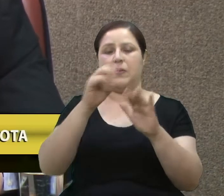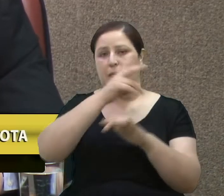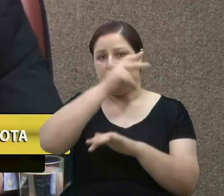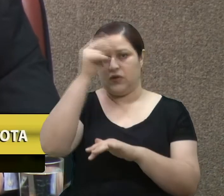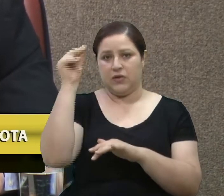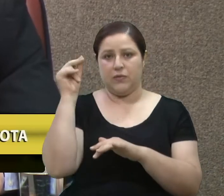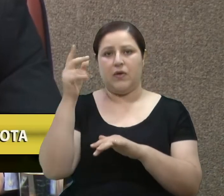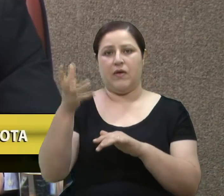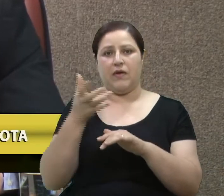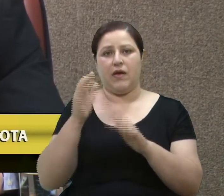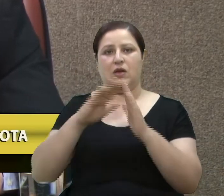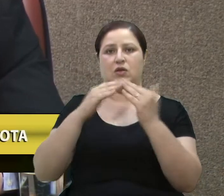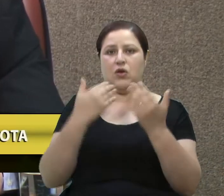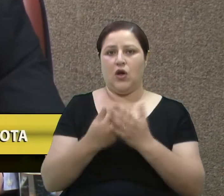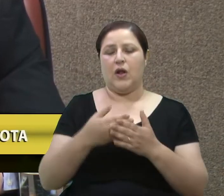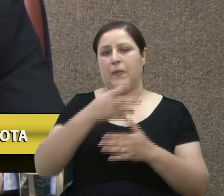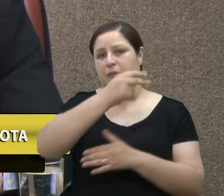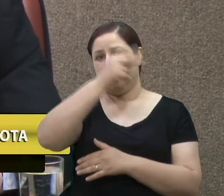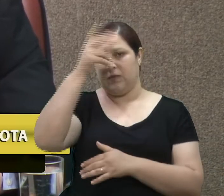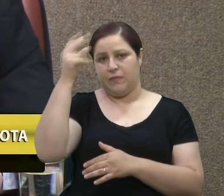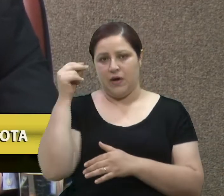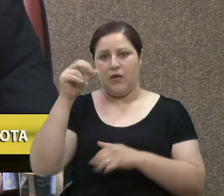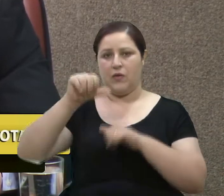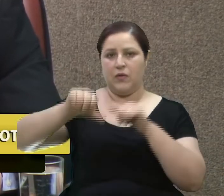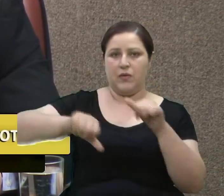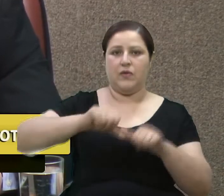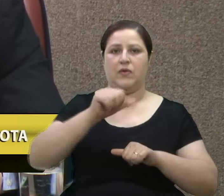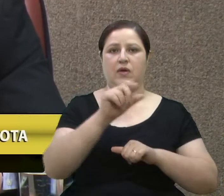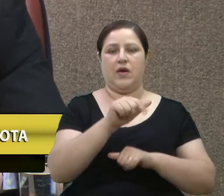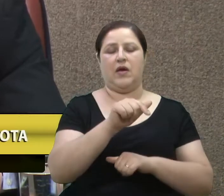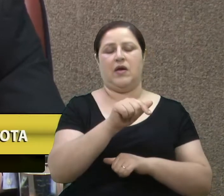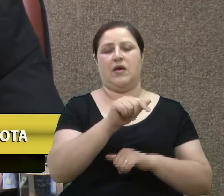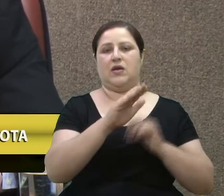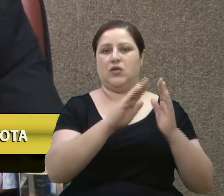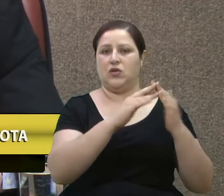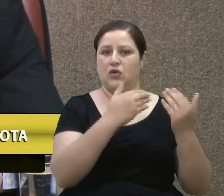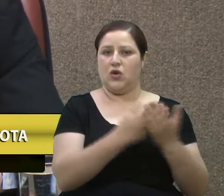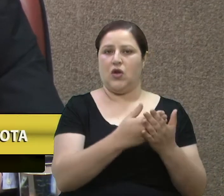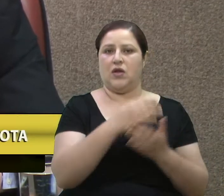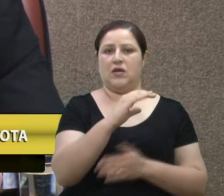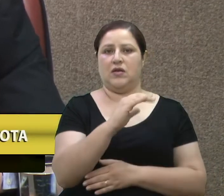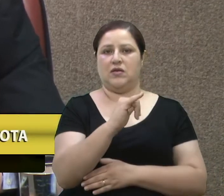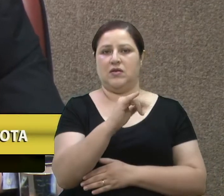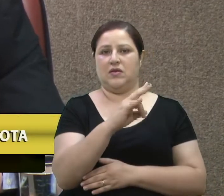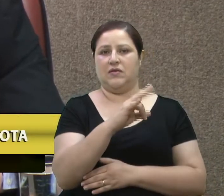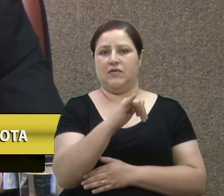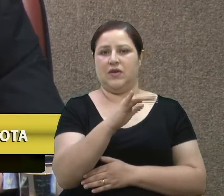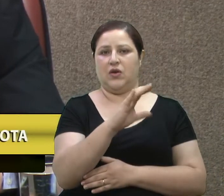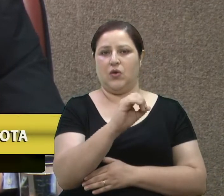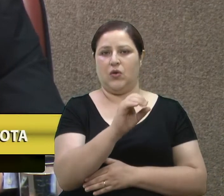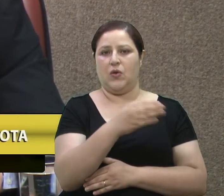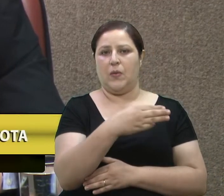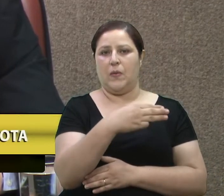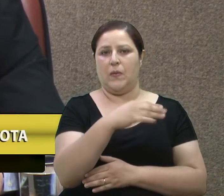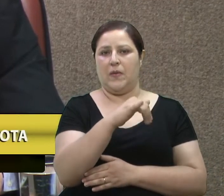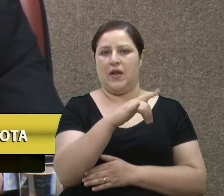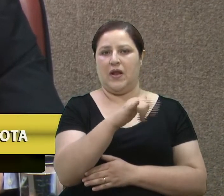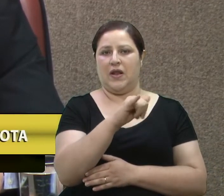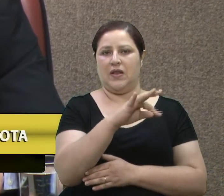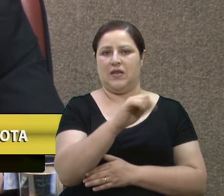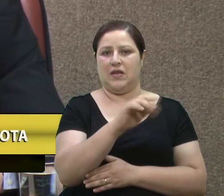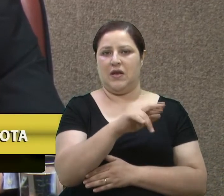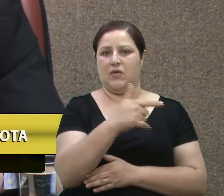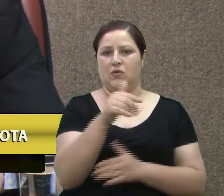escola municipal se torne Escola Cívico-Militar, não existe nenhum tipo de impedimento. Apenas a